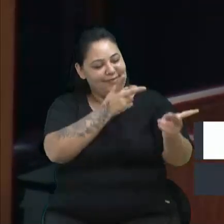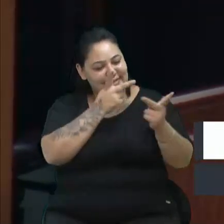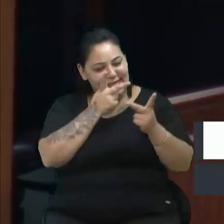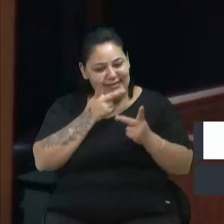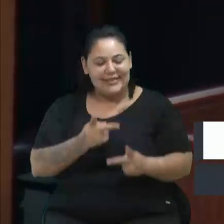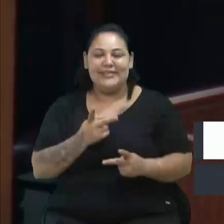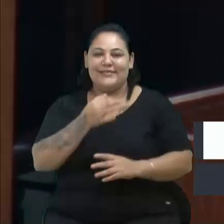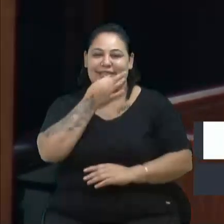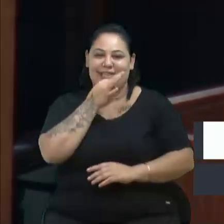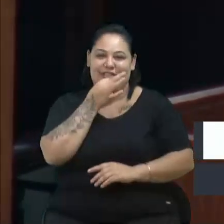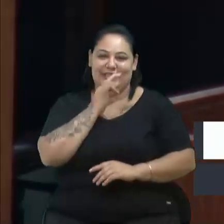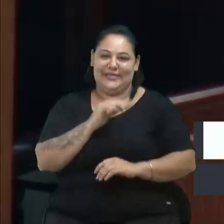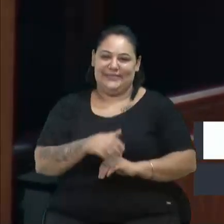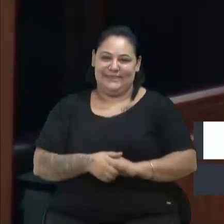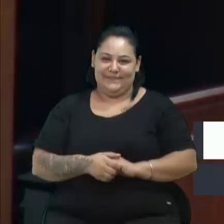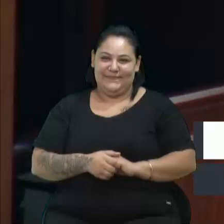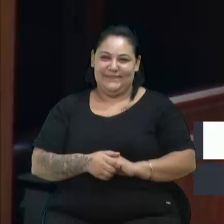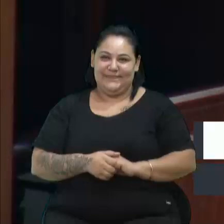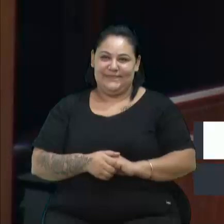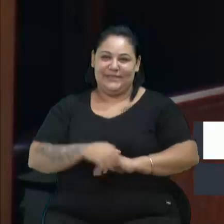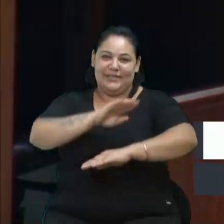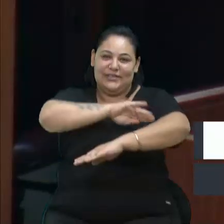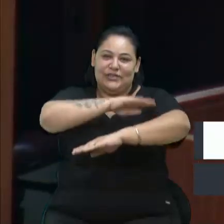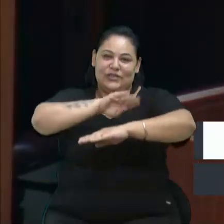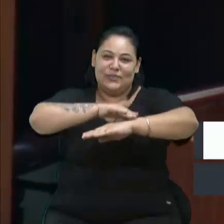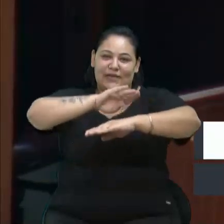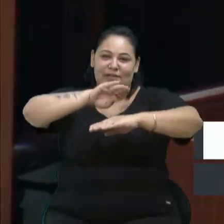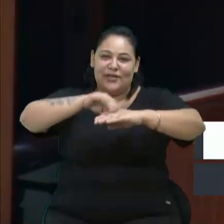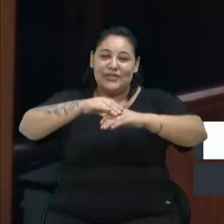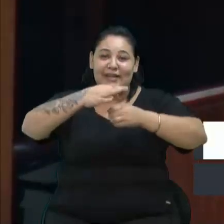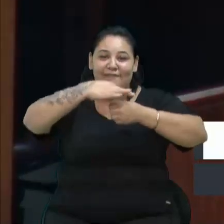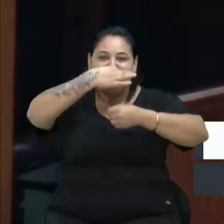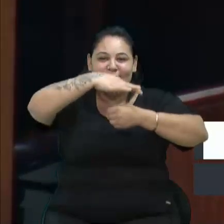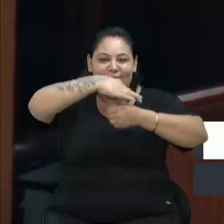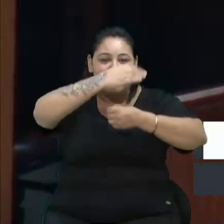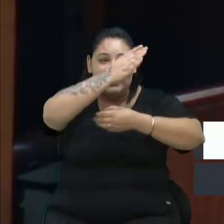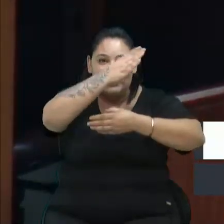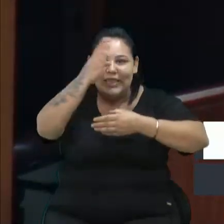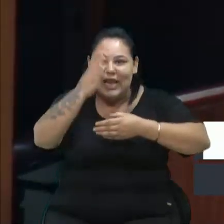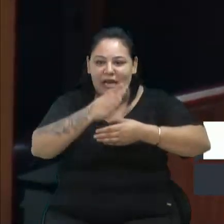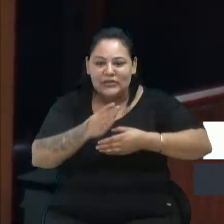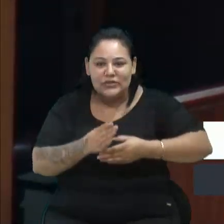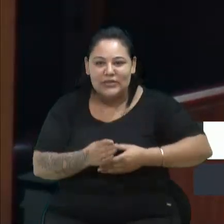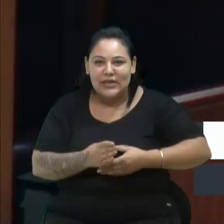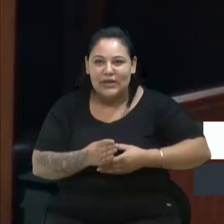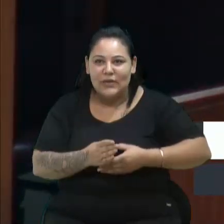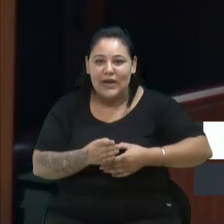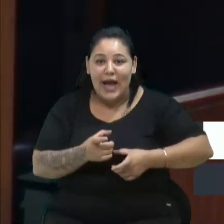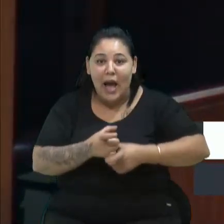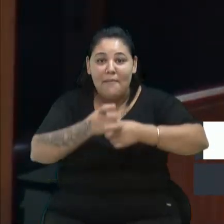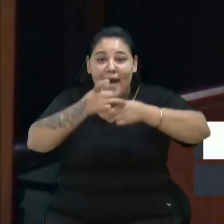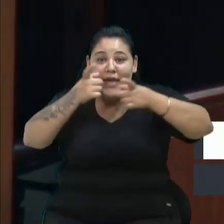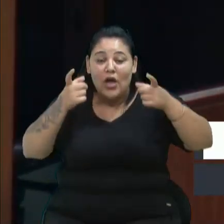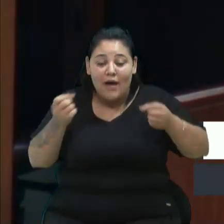Caxias do Sul e os pavilhões da Festa Nacional da Uva, a maior do país.